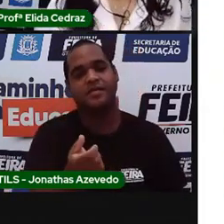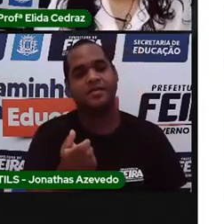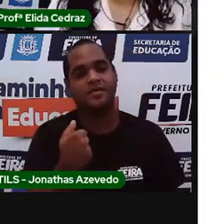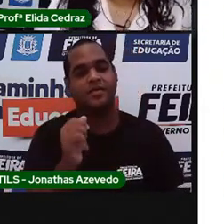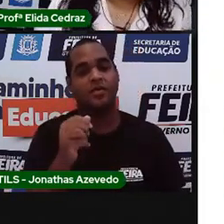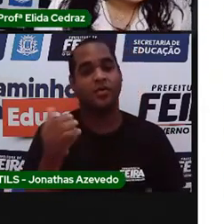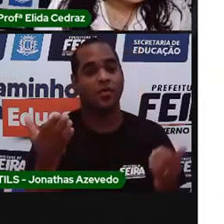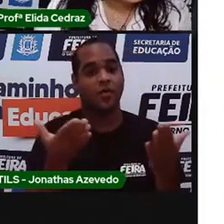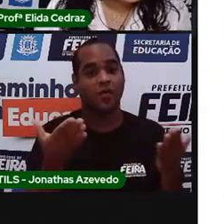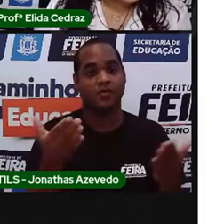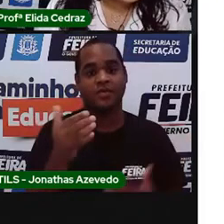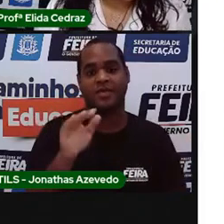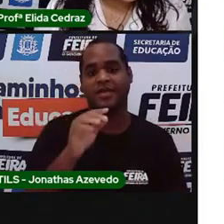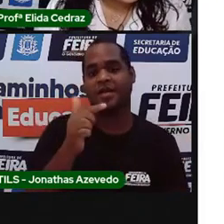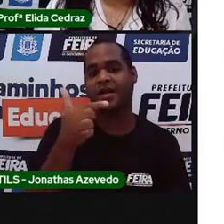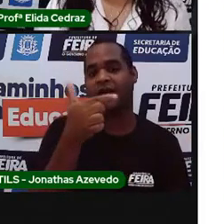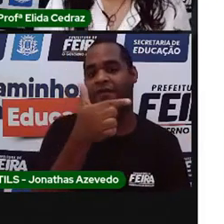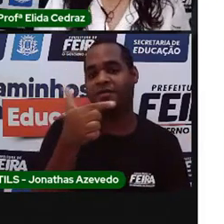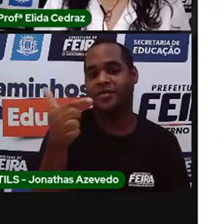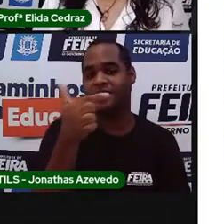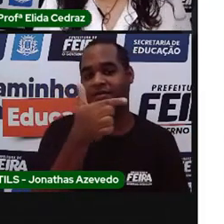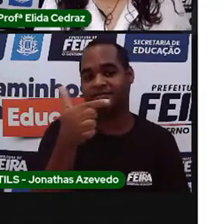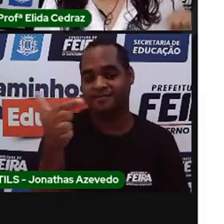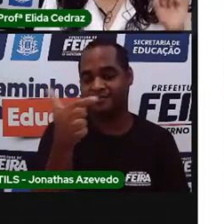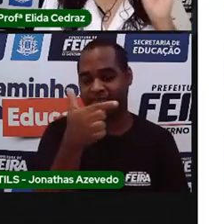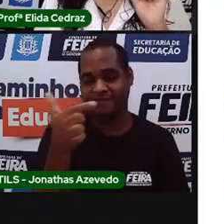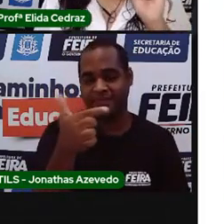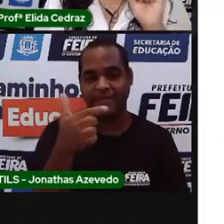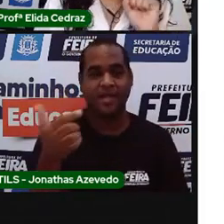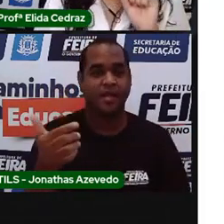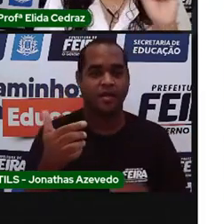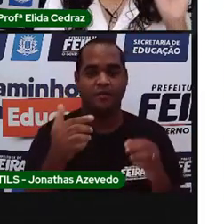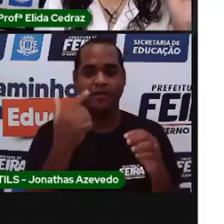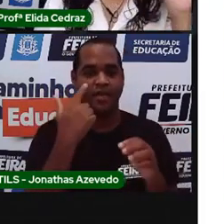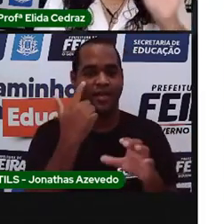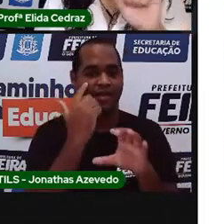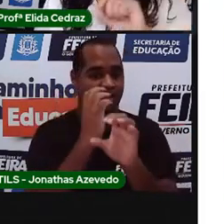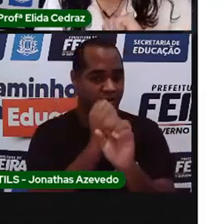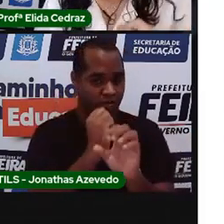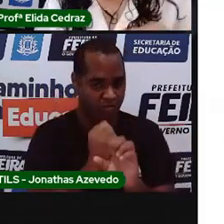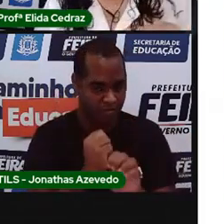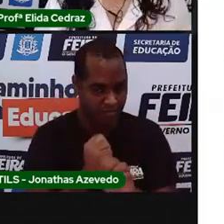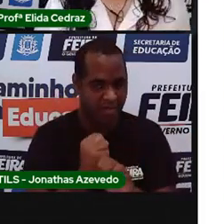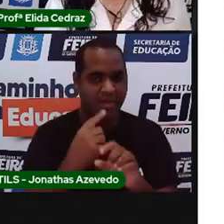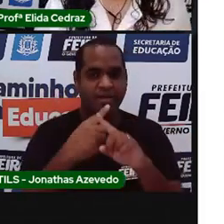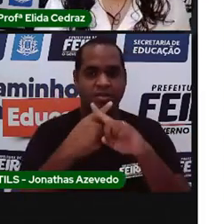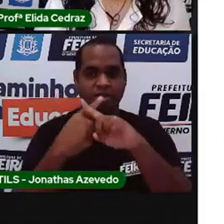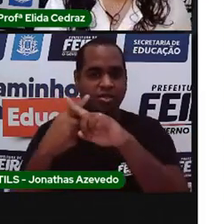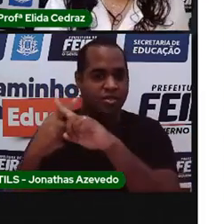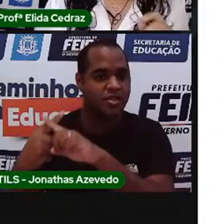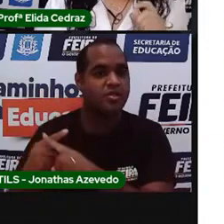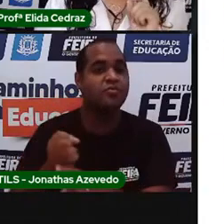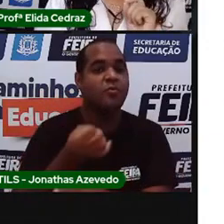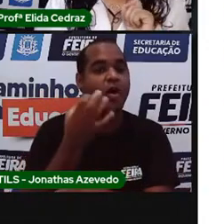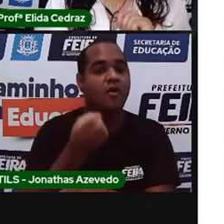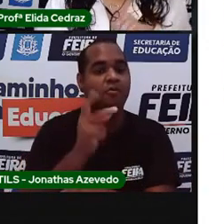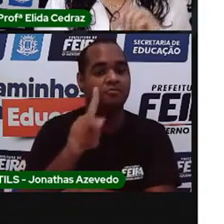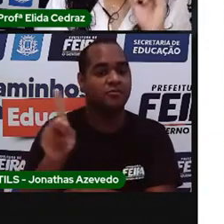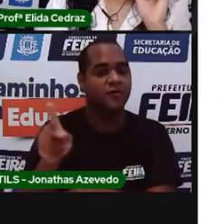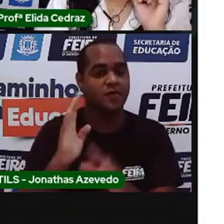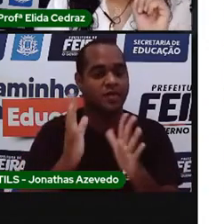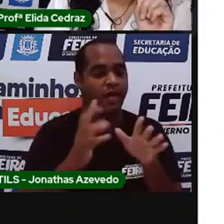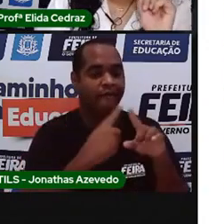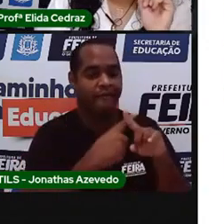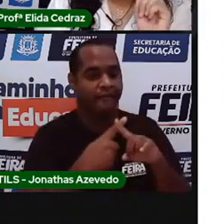a data de hoje é vinte e dois. E vocês vão ter que contar quantos xzinhos a pró já marcou, para você